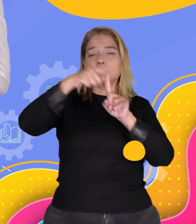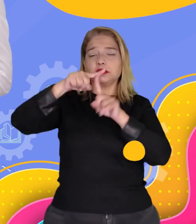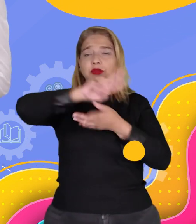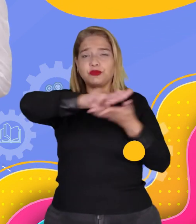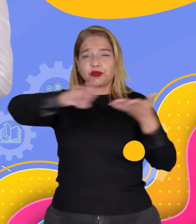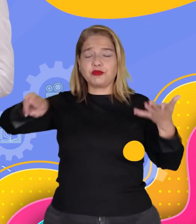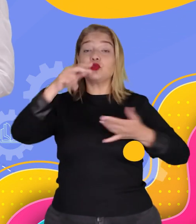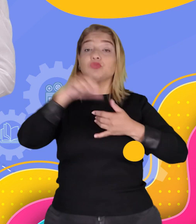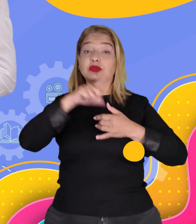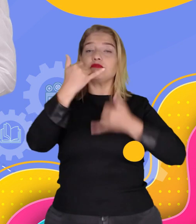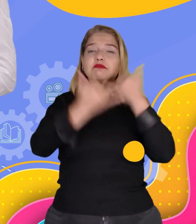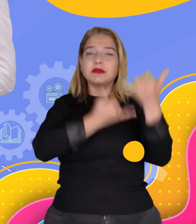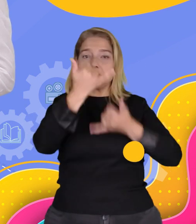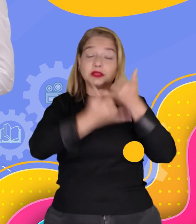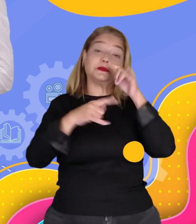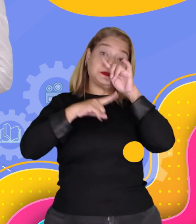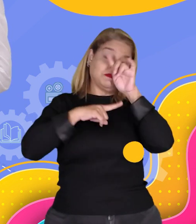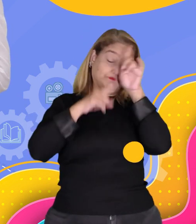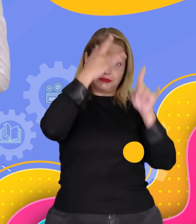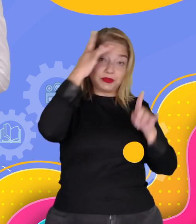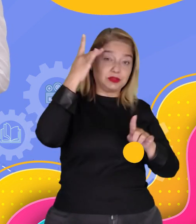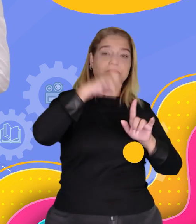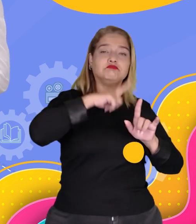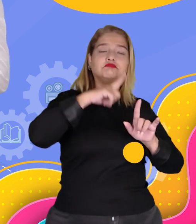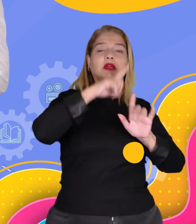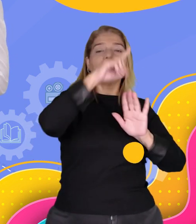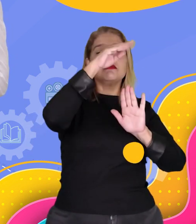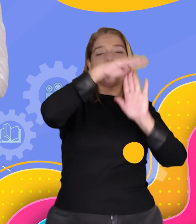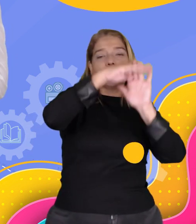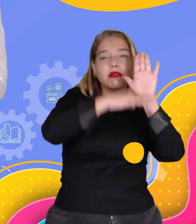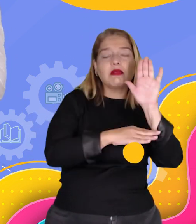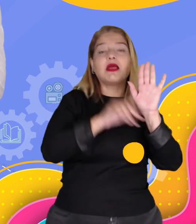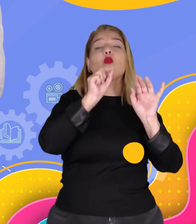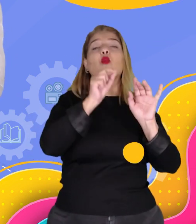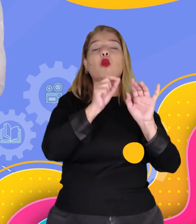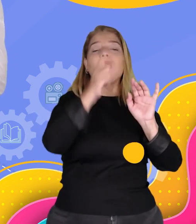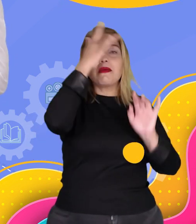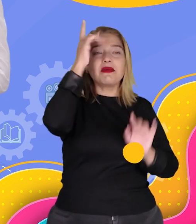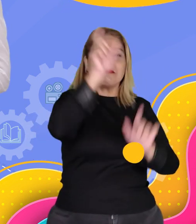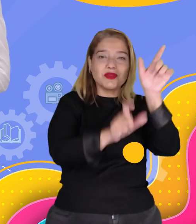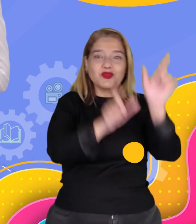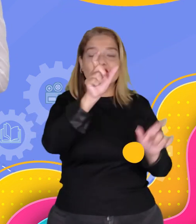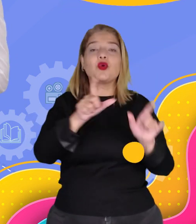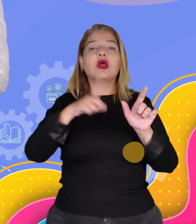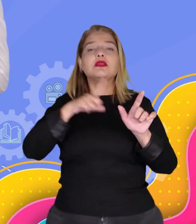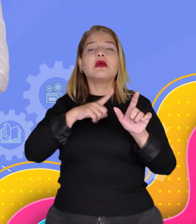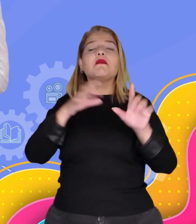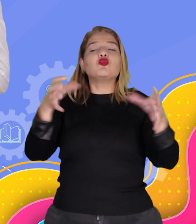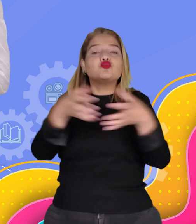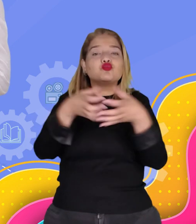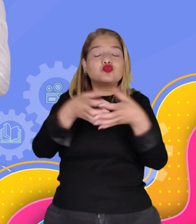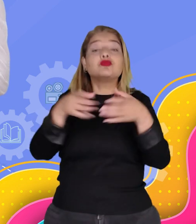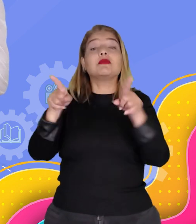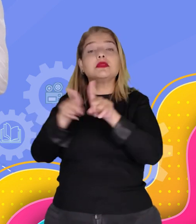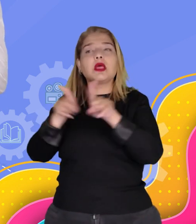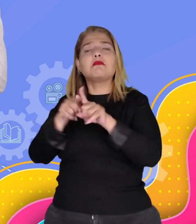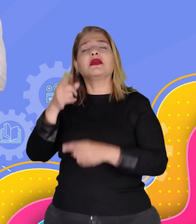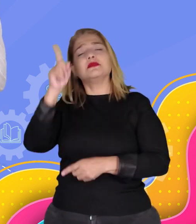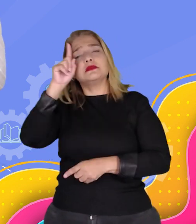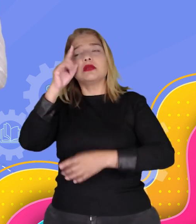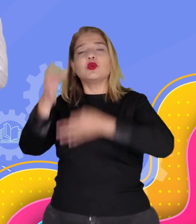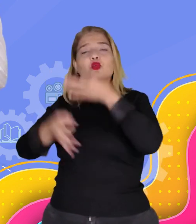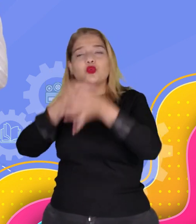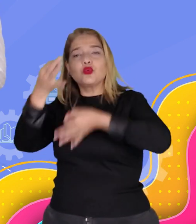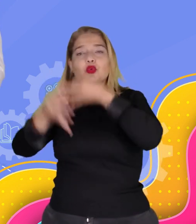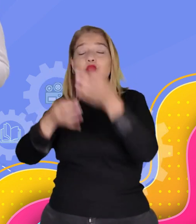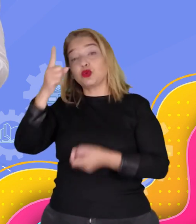sobre o jogo. Ele analisa o time dos inscritos, dá dica de formação e comenta as atualizações diárias do